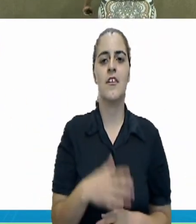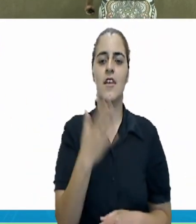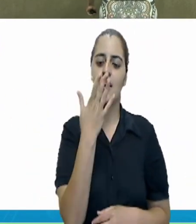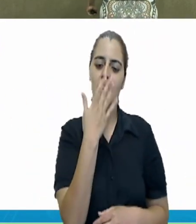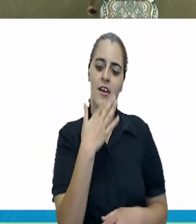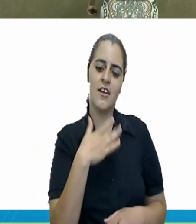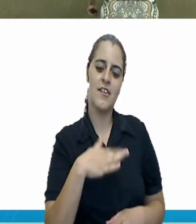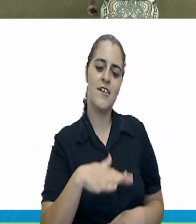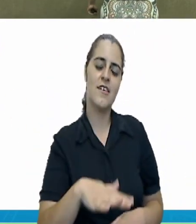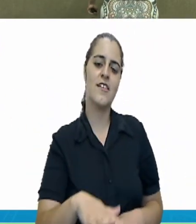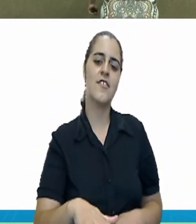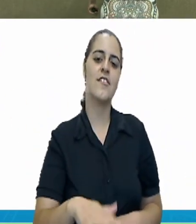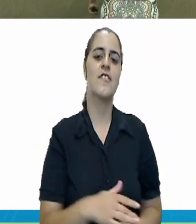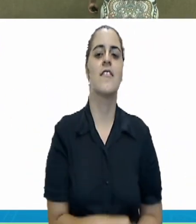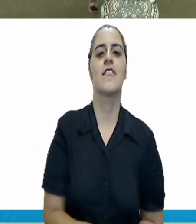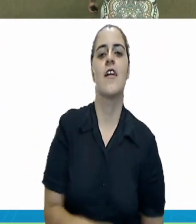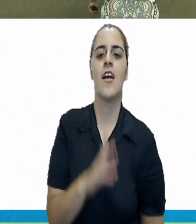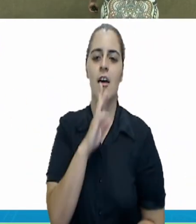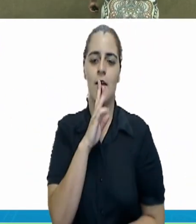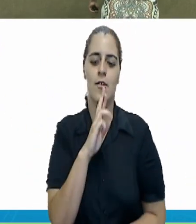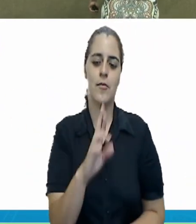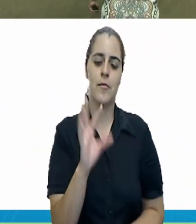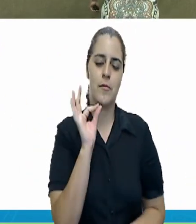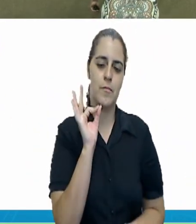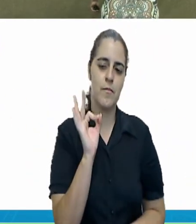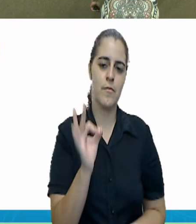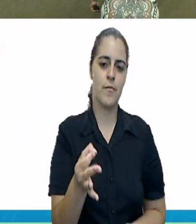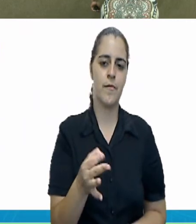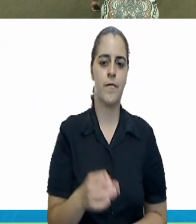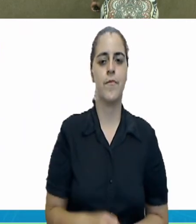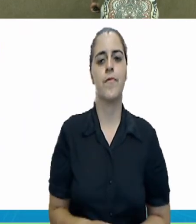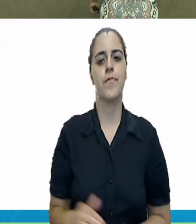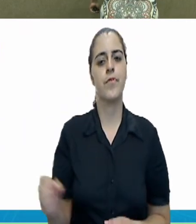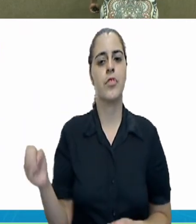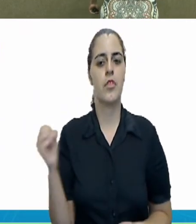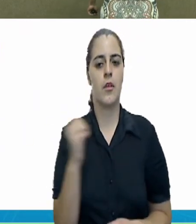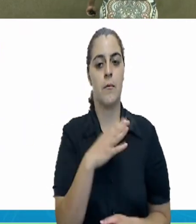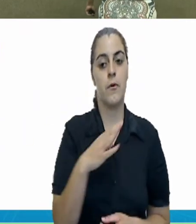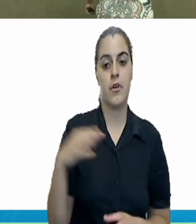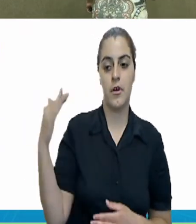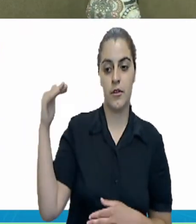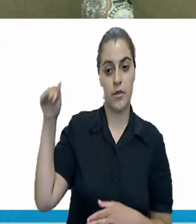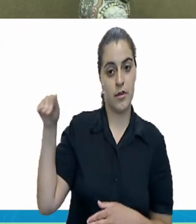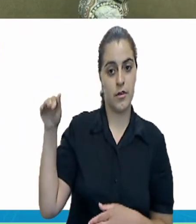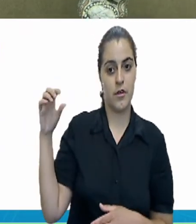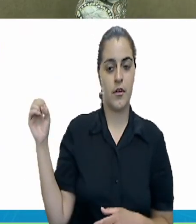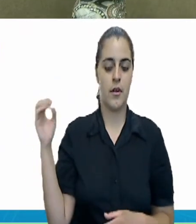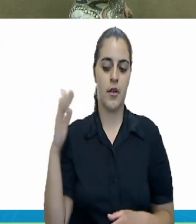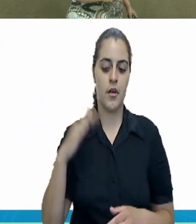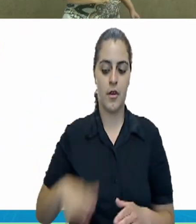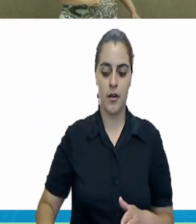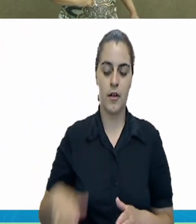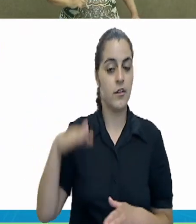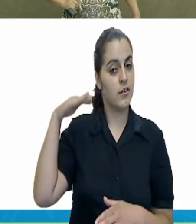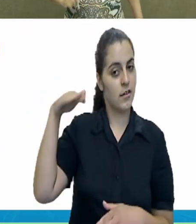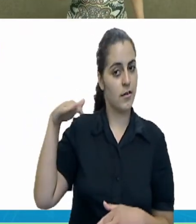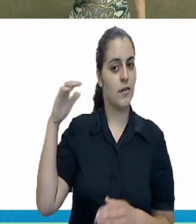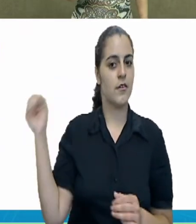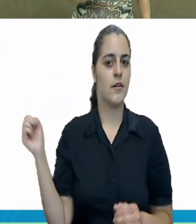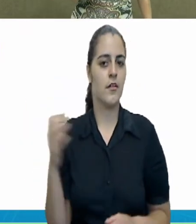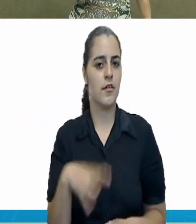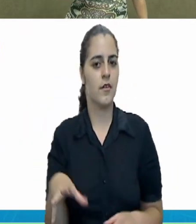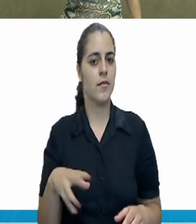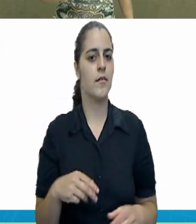crianças. Porque adolescente e pré-adolescente,